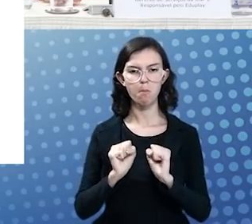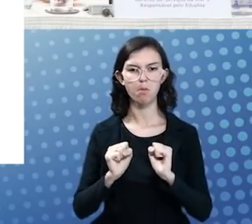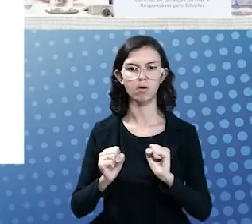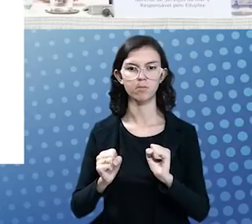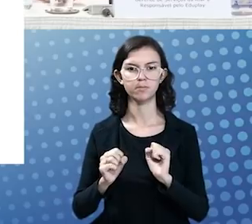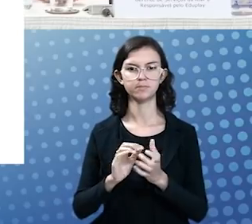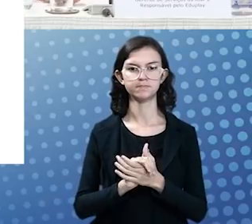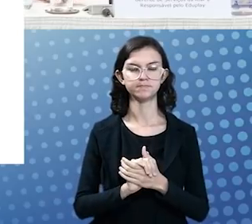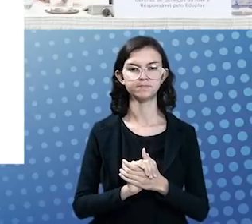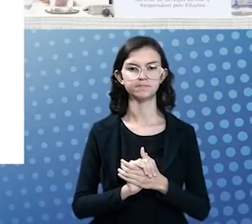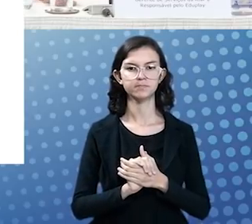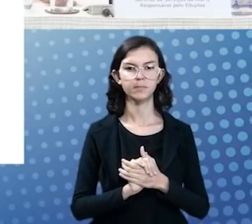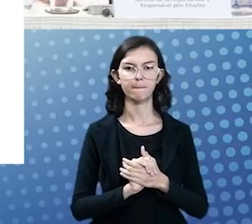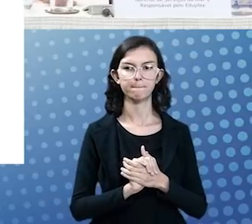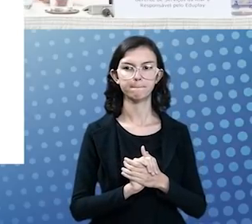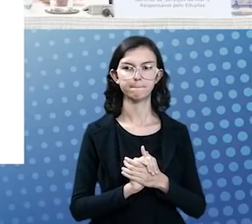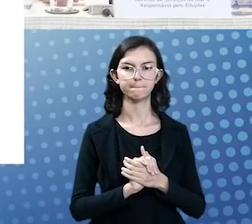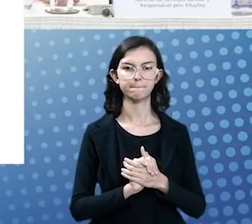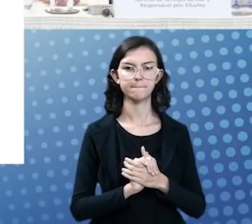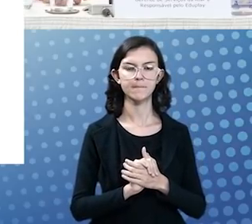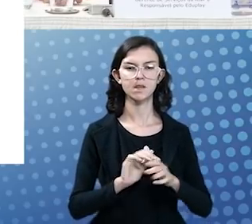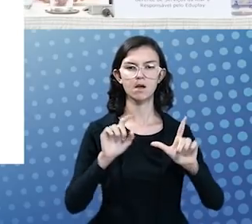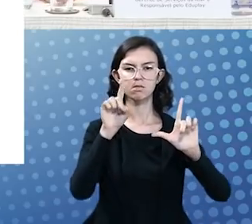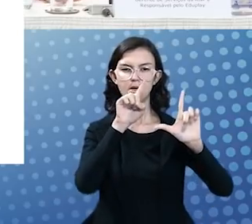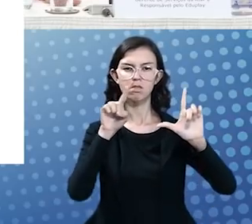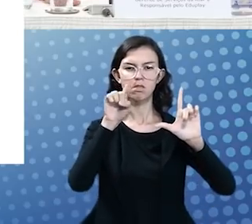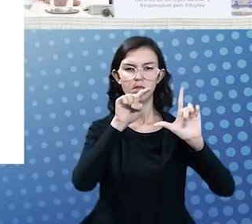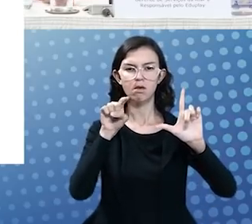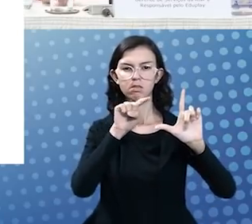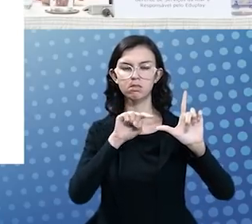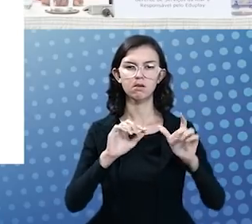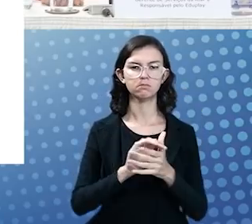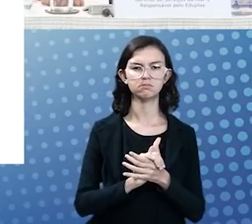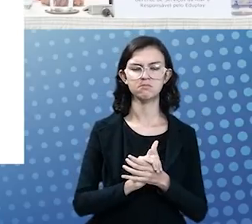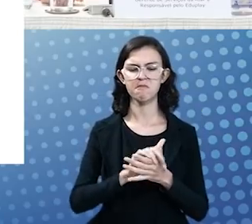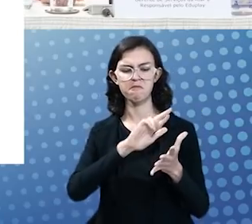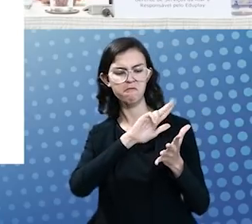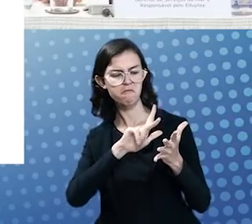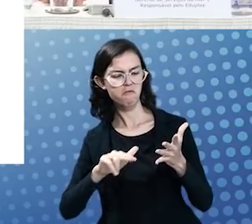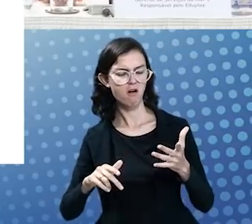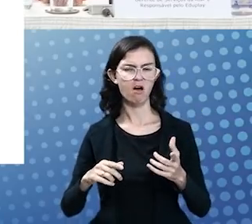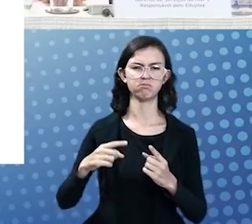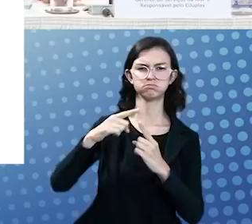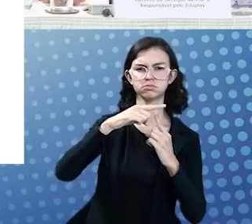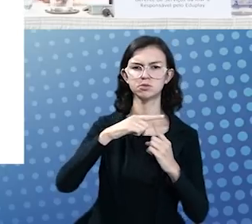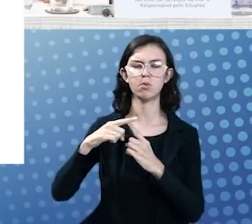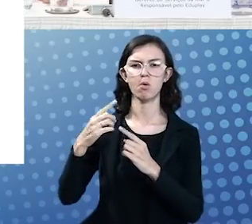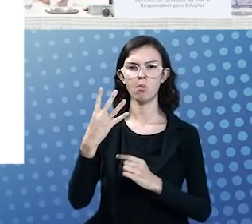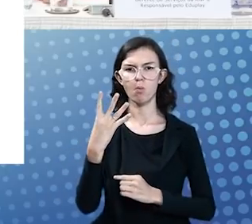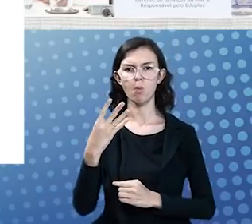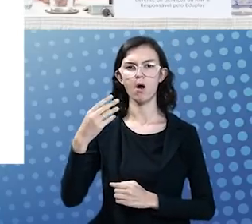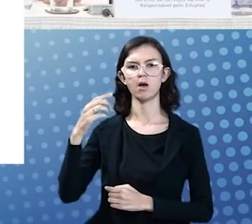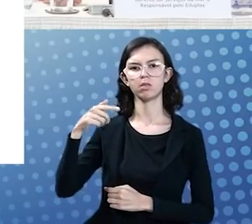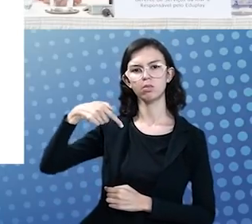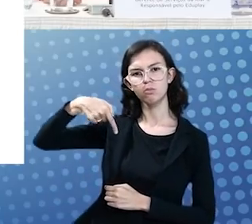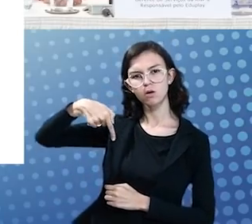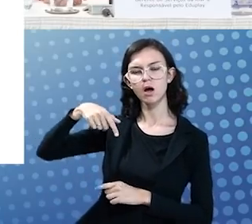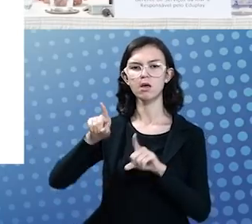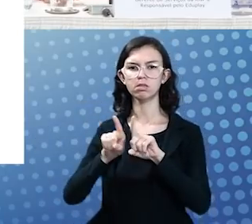e tocar vídeos em diversos formatos, então, vamos desde o 4K